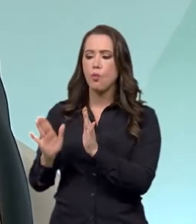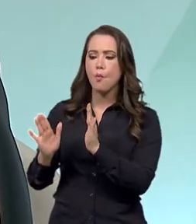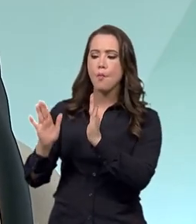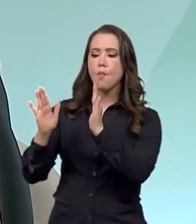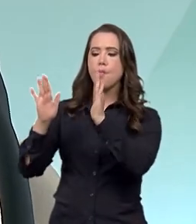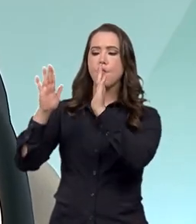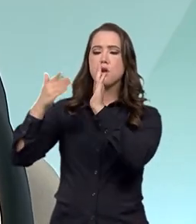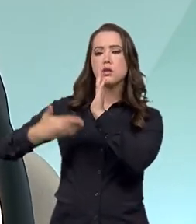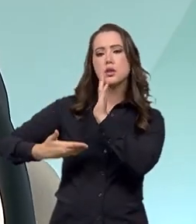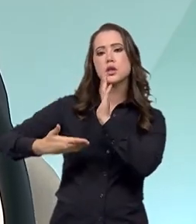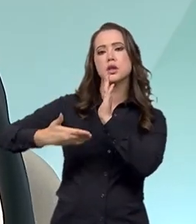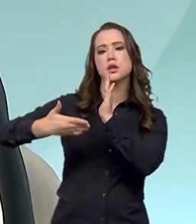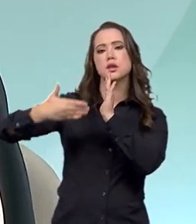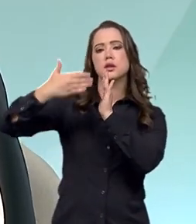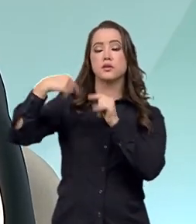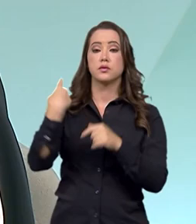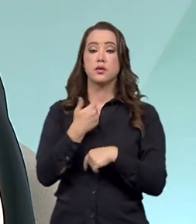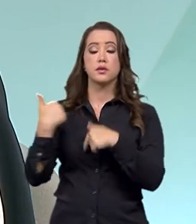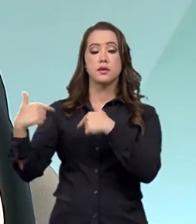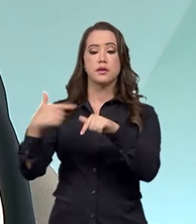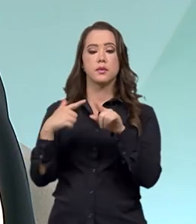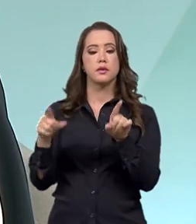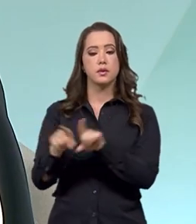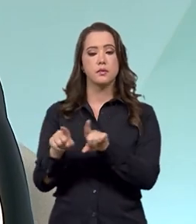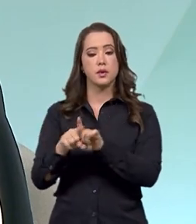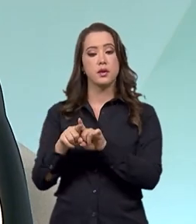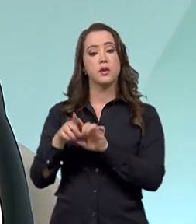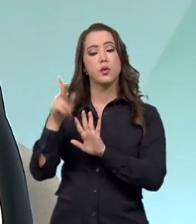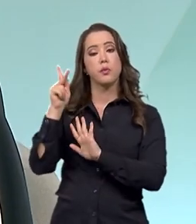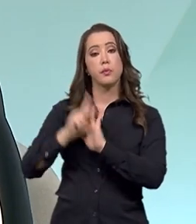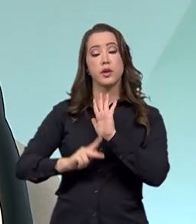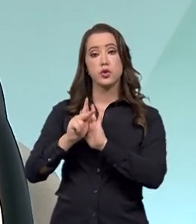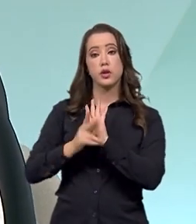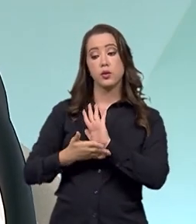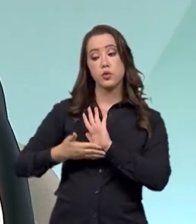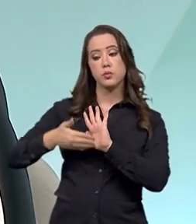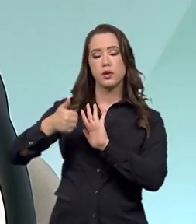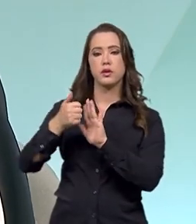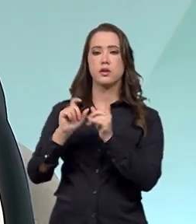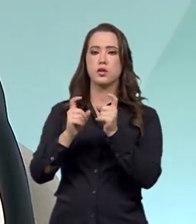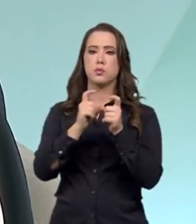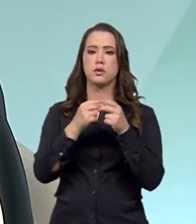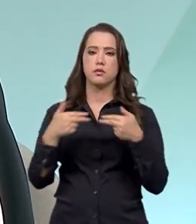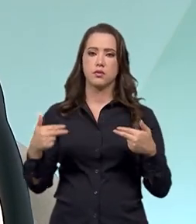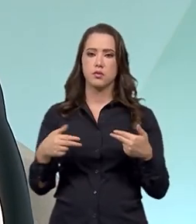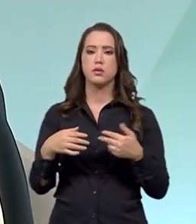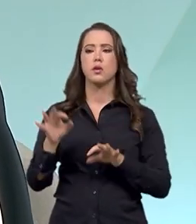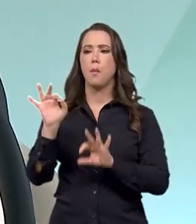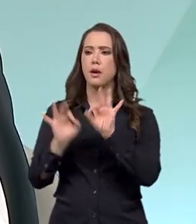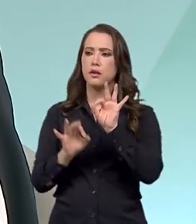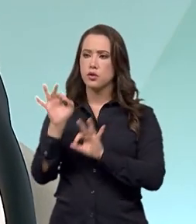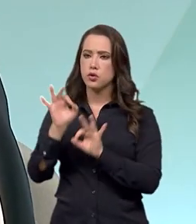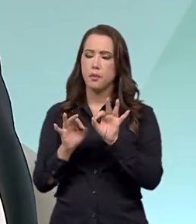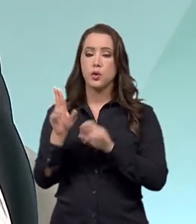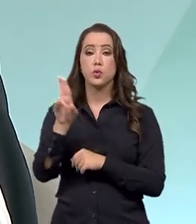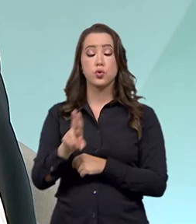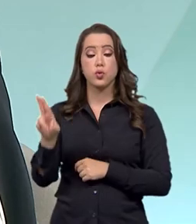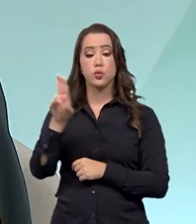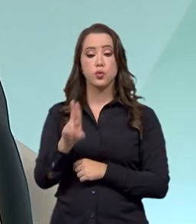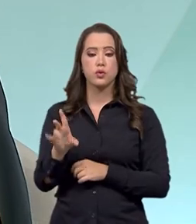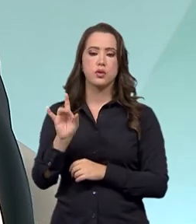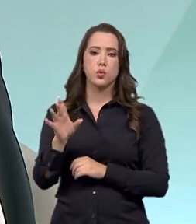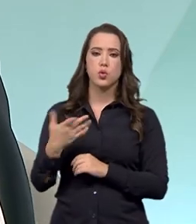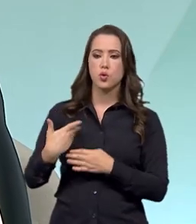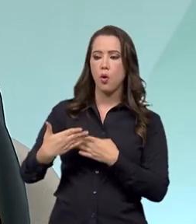trabalhando também um projeto de melhoria da gestão desses bens, então planos de ocupação desses bens, não só